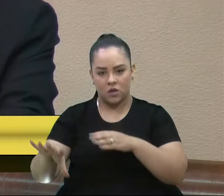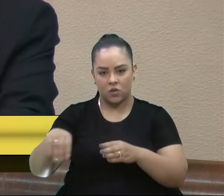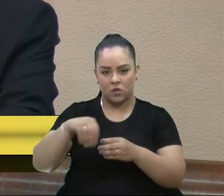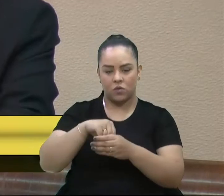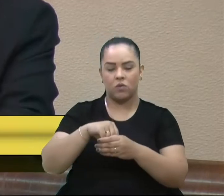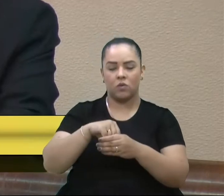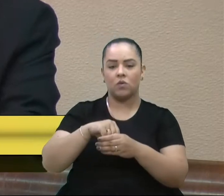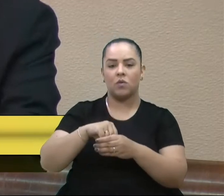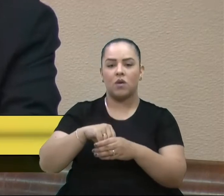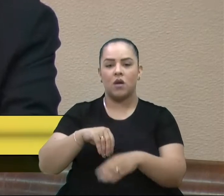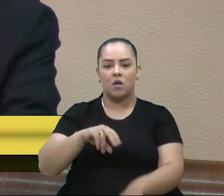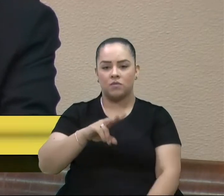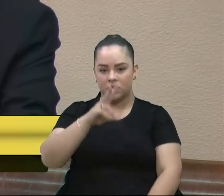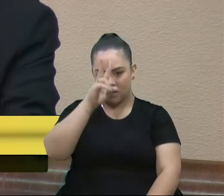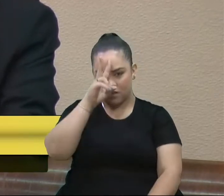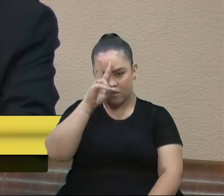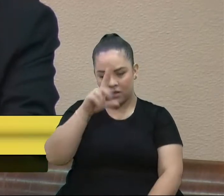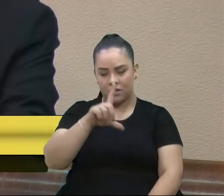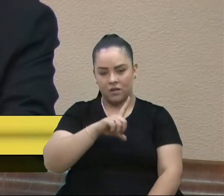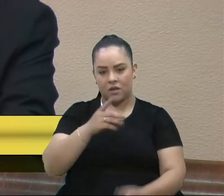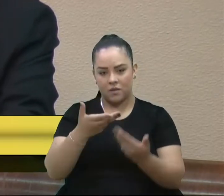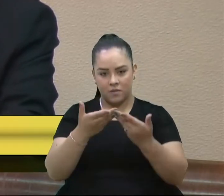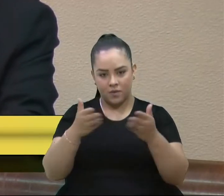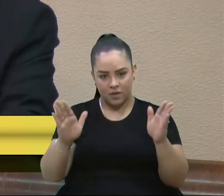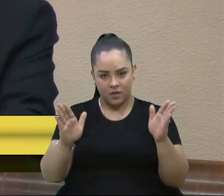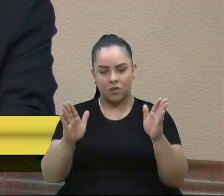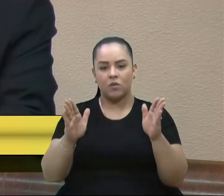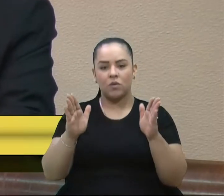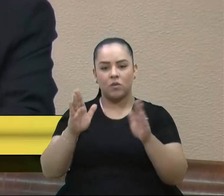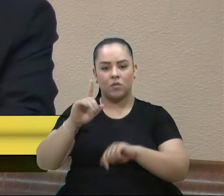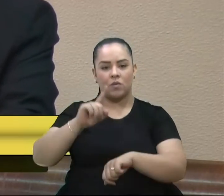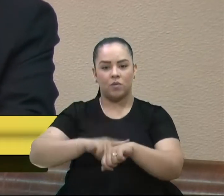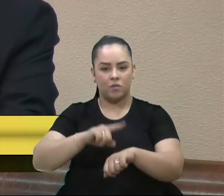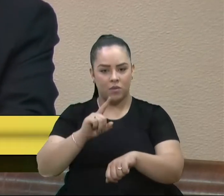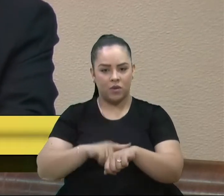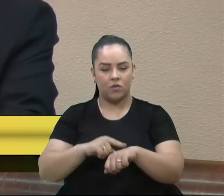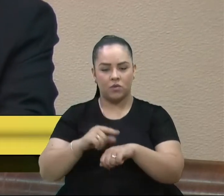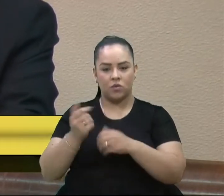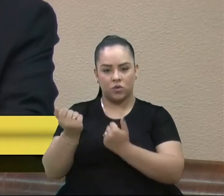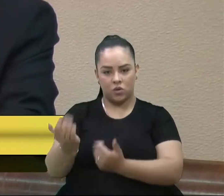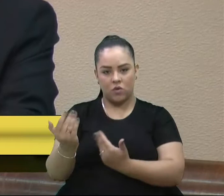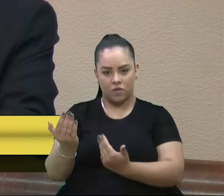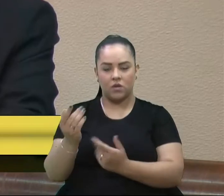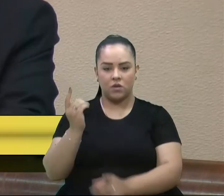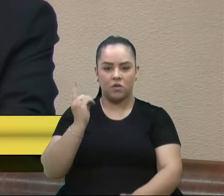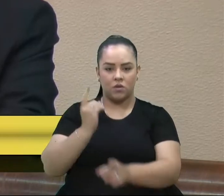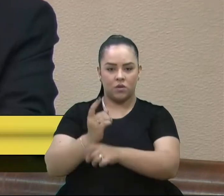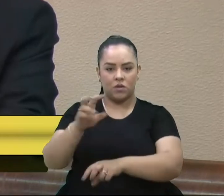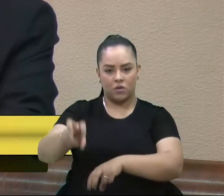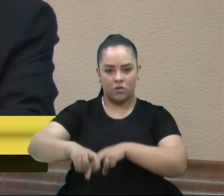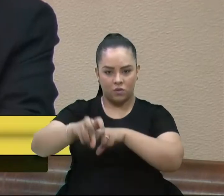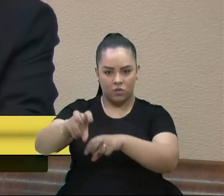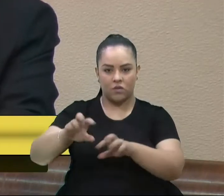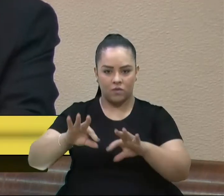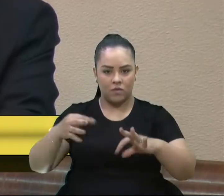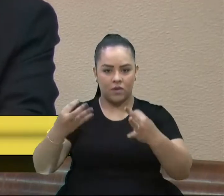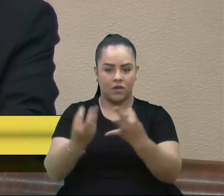abrindo uma porta aos jovens identificados com a agricultura familiar e suas práticas.